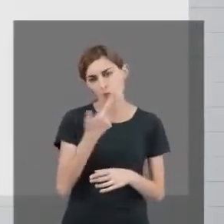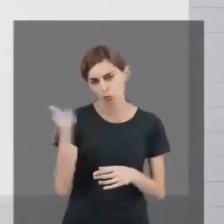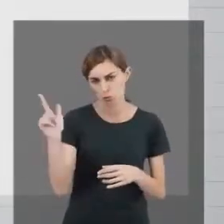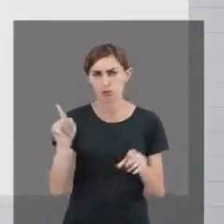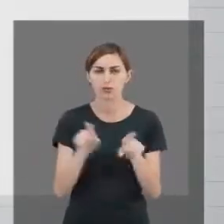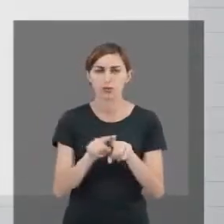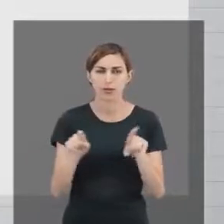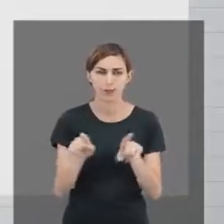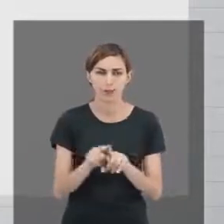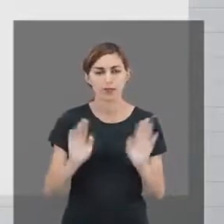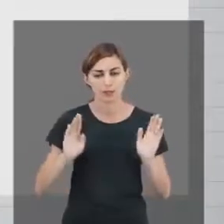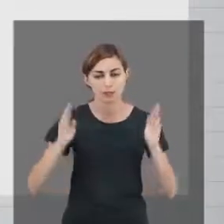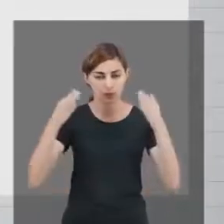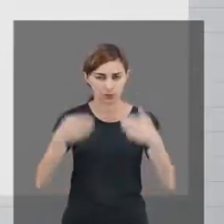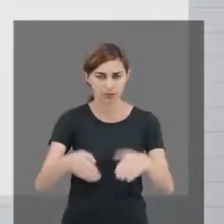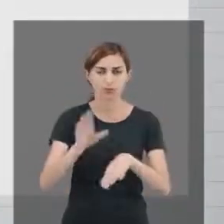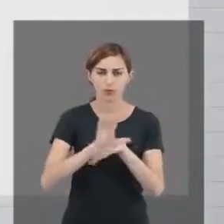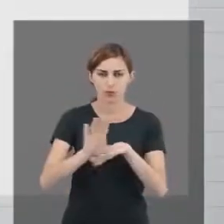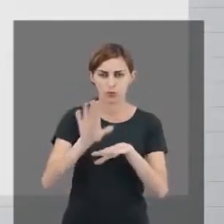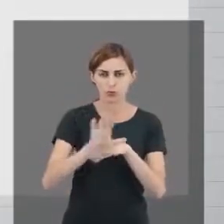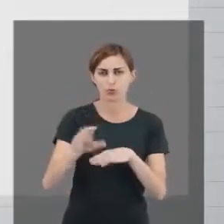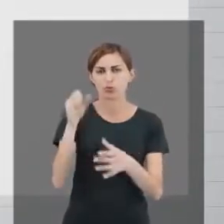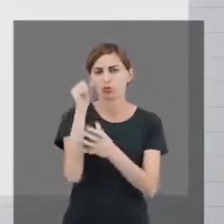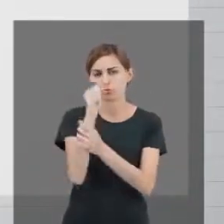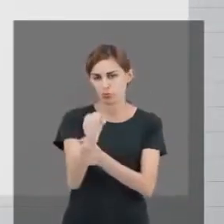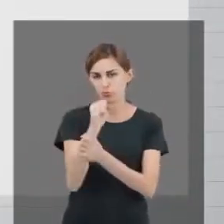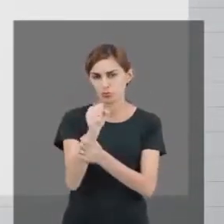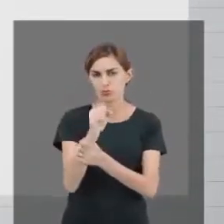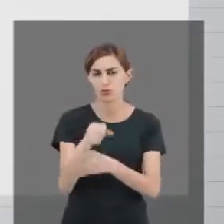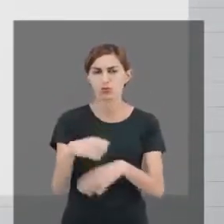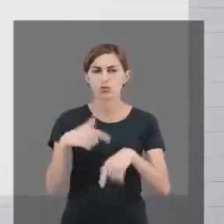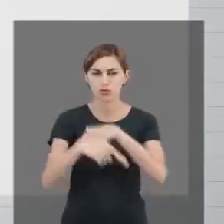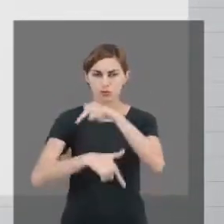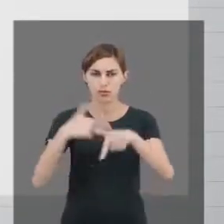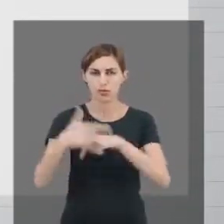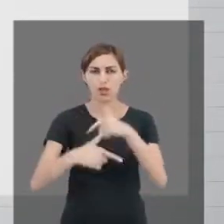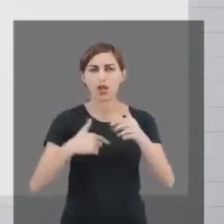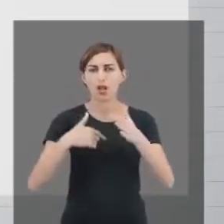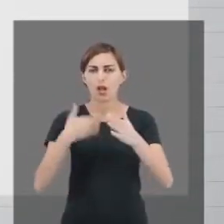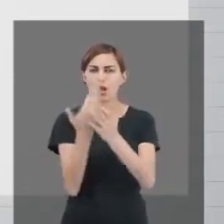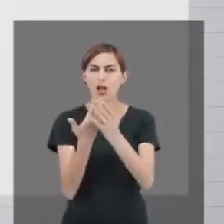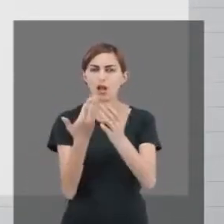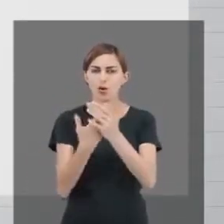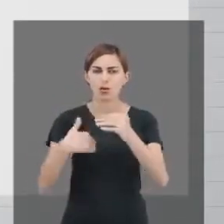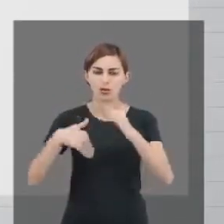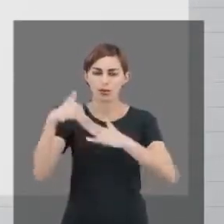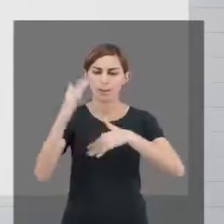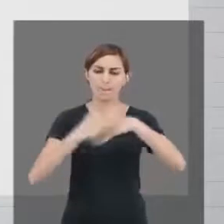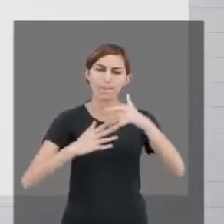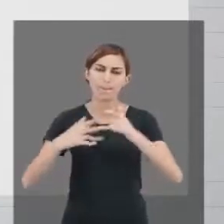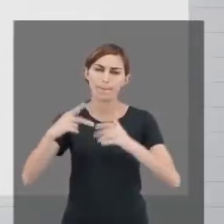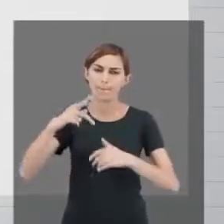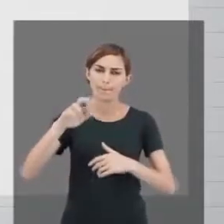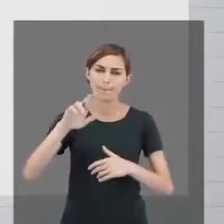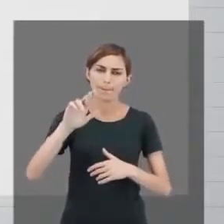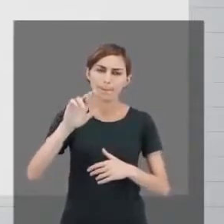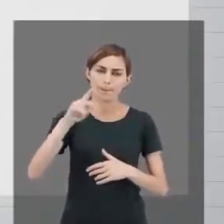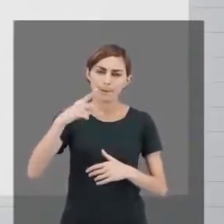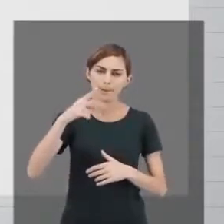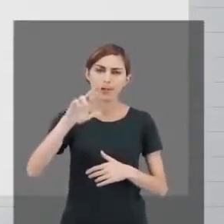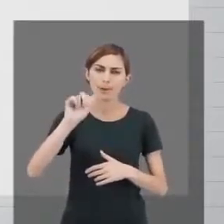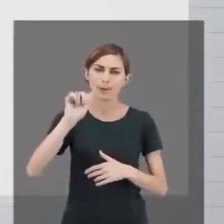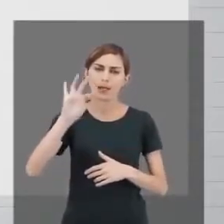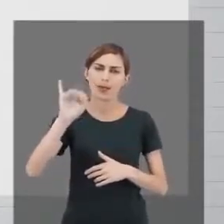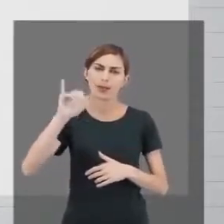questão também, e aí é específica para o curso de segurança do trabalho, são as aulas práticas. Como essas aulas vão acontecer